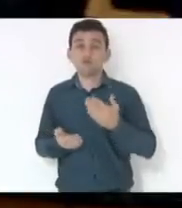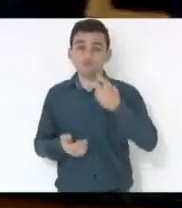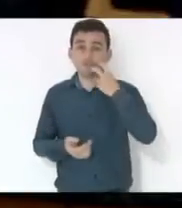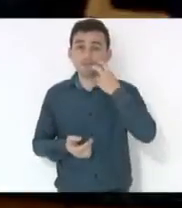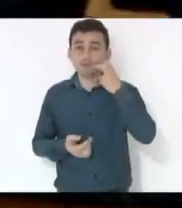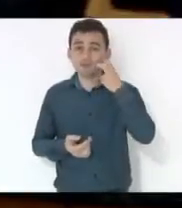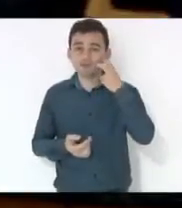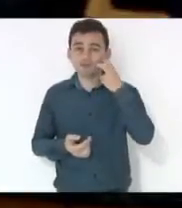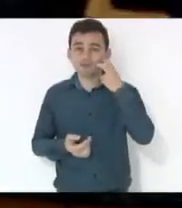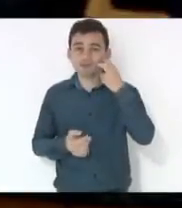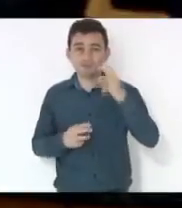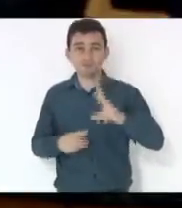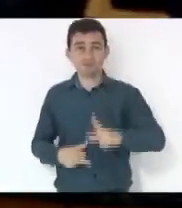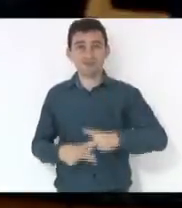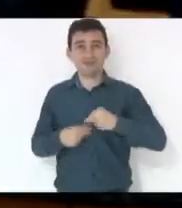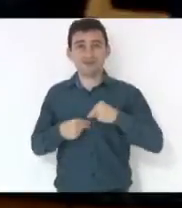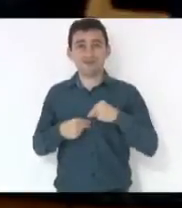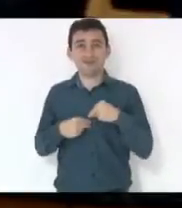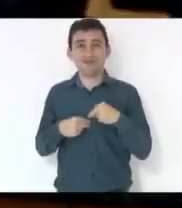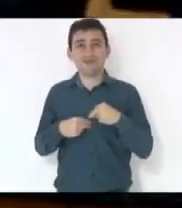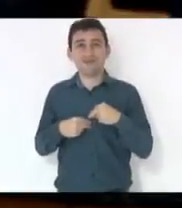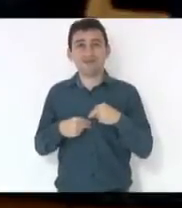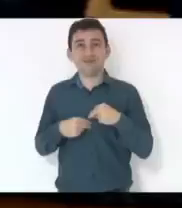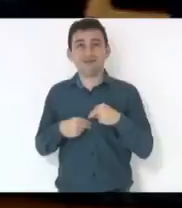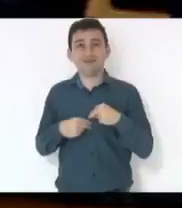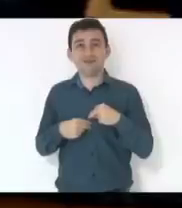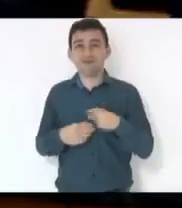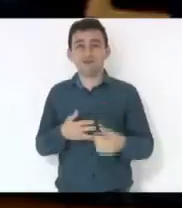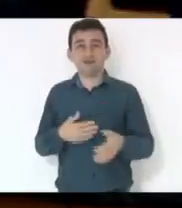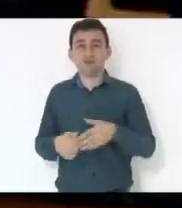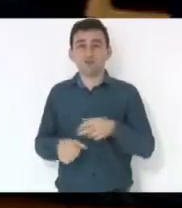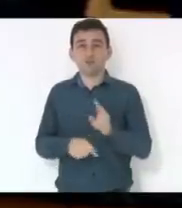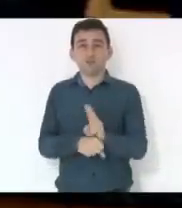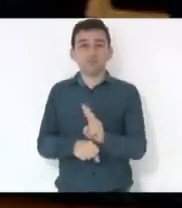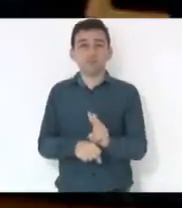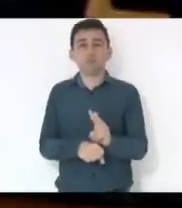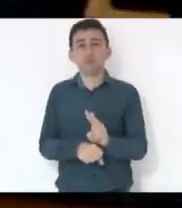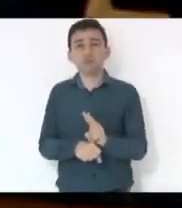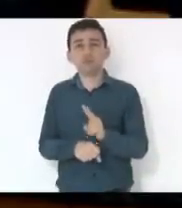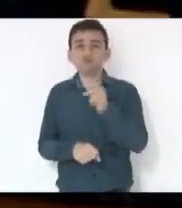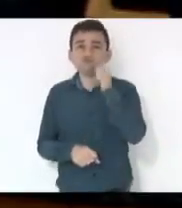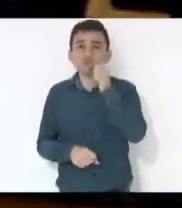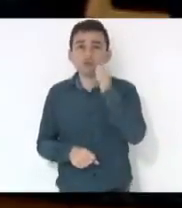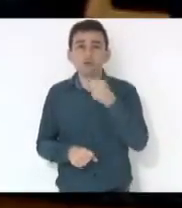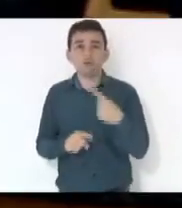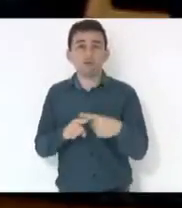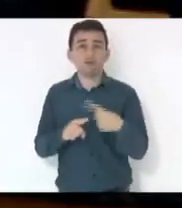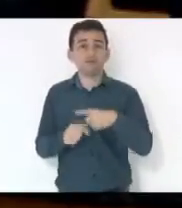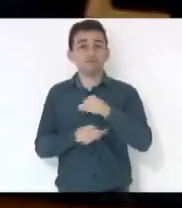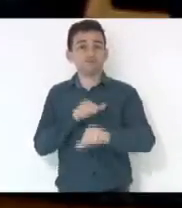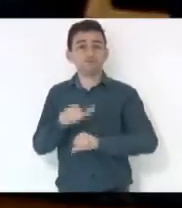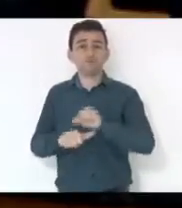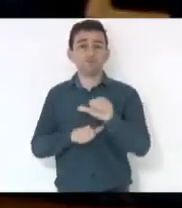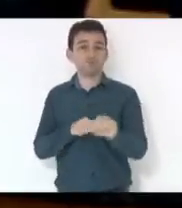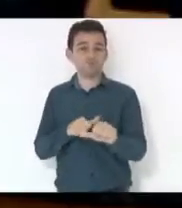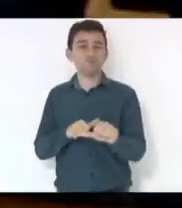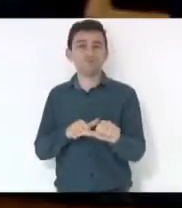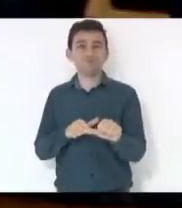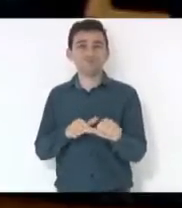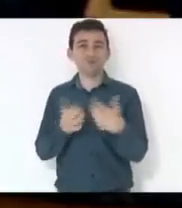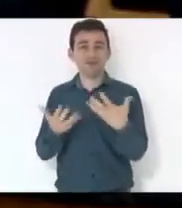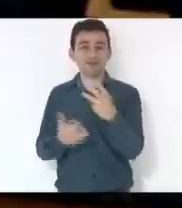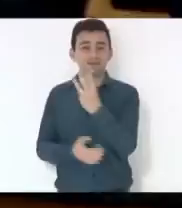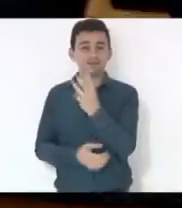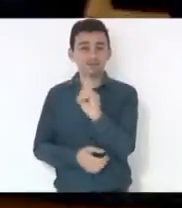mérito, nem está protegendo o mercado da mulher aqui porque foi mudado para que haja pelo menos 30